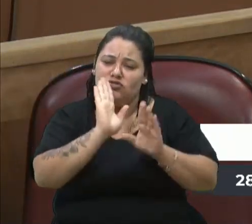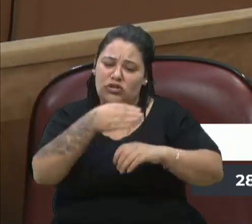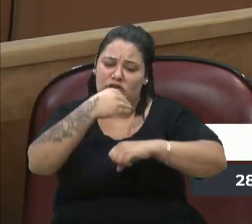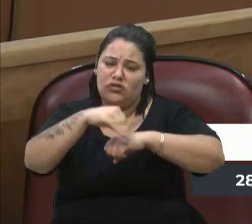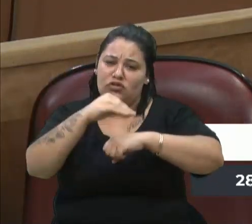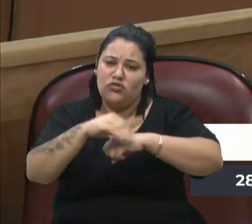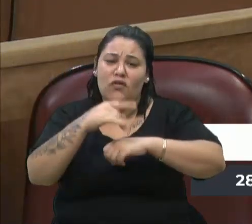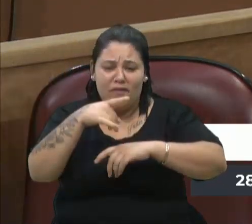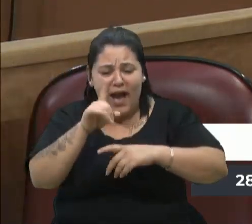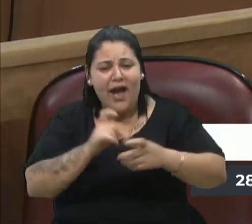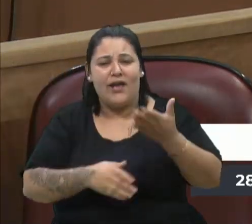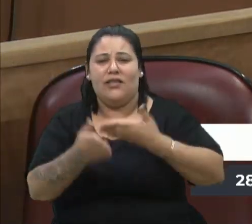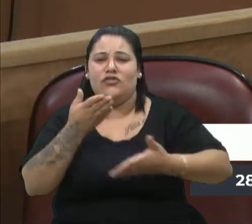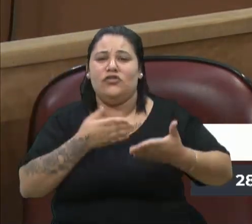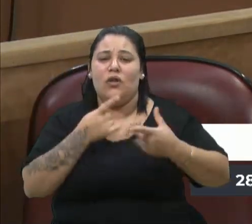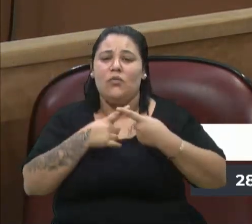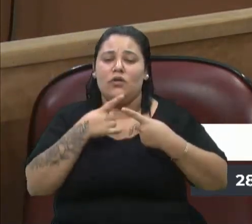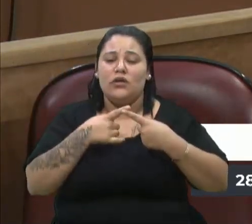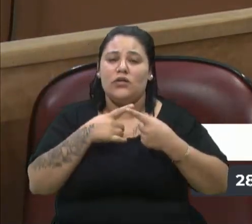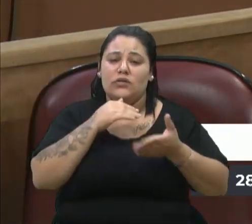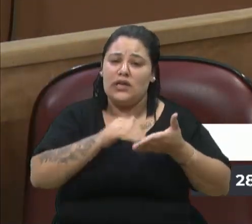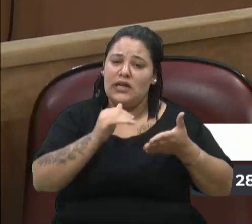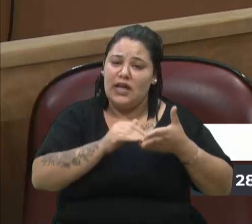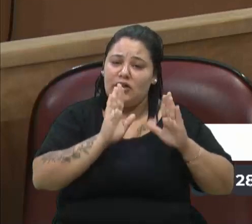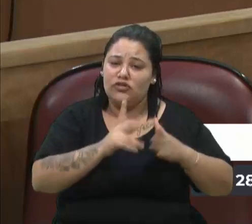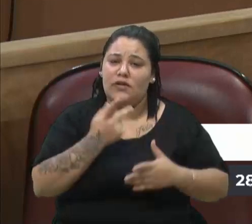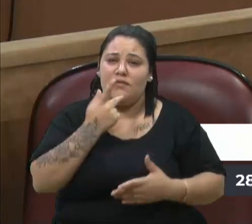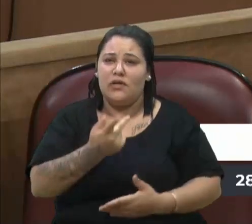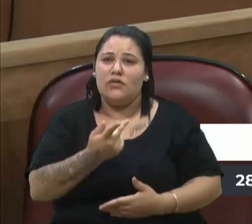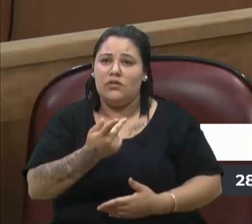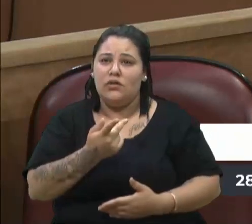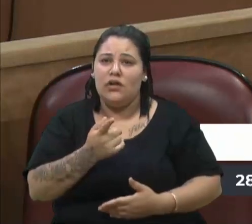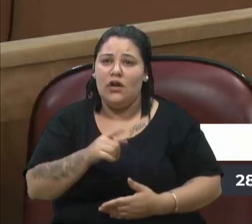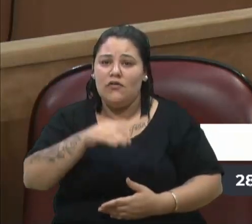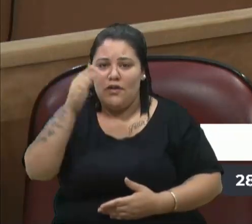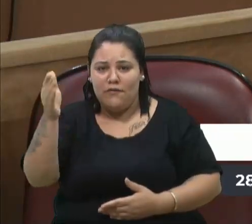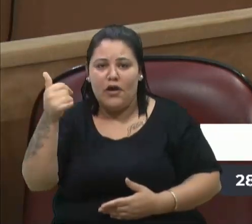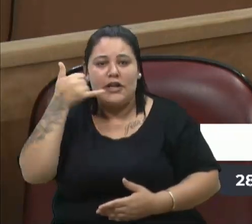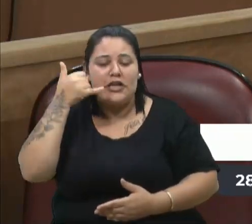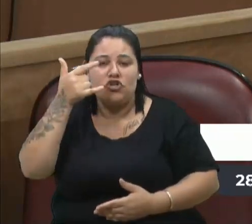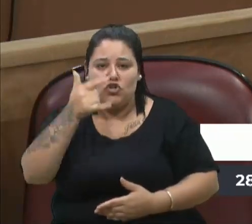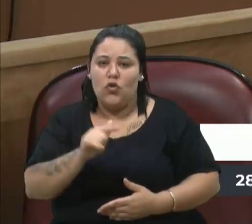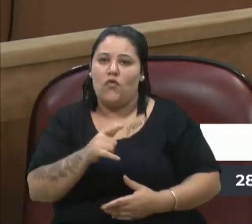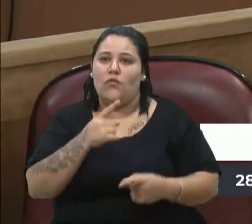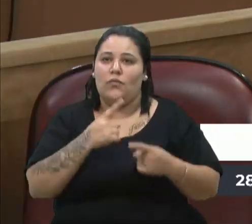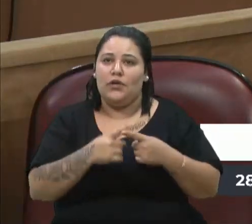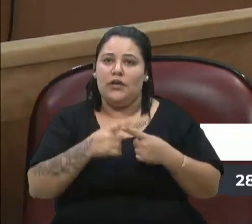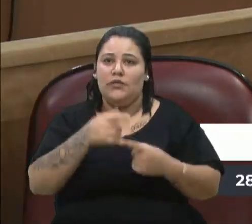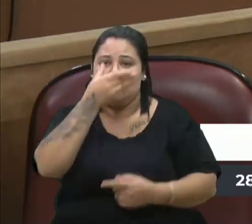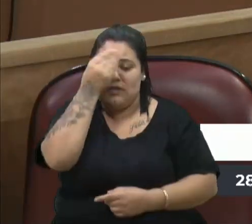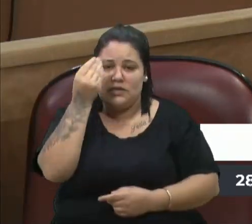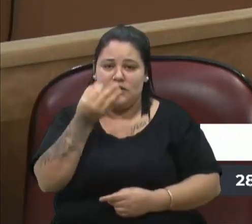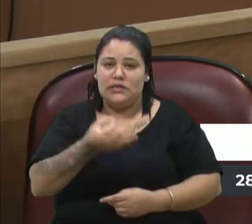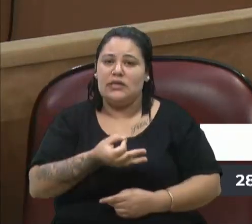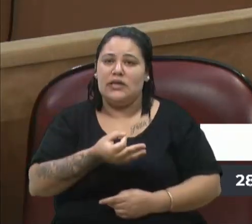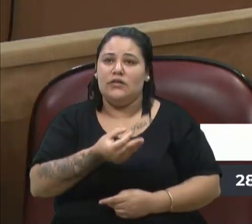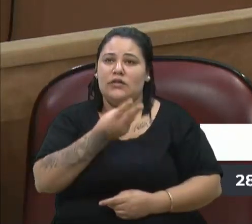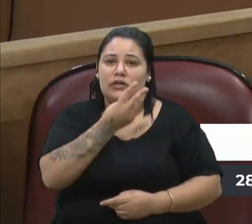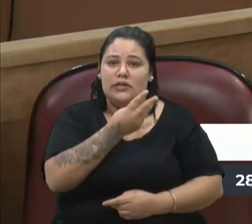atendidas porque o secretário falou, e foi ali fora, liguei de novo, porque eu tinha esquecido um certo. 3